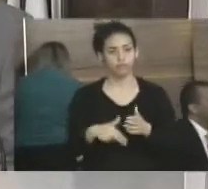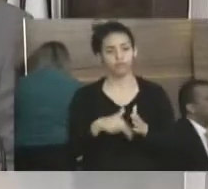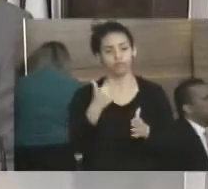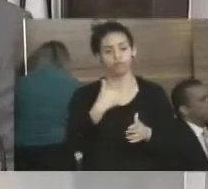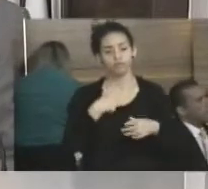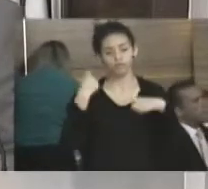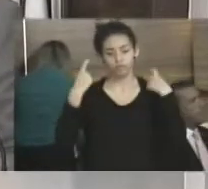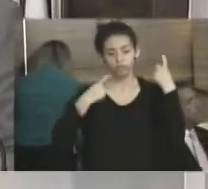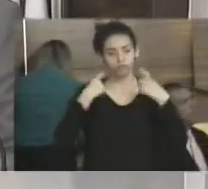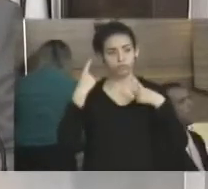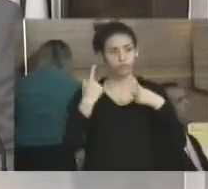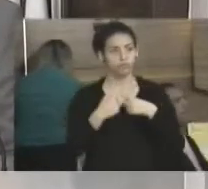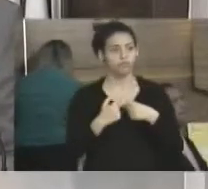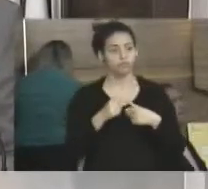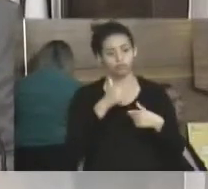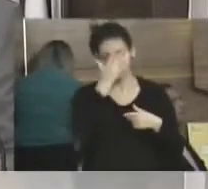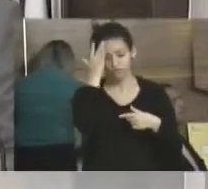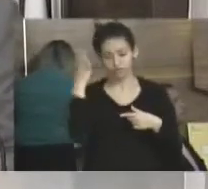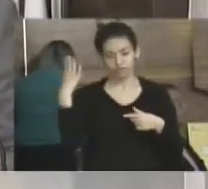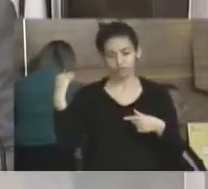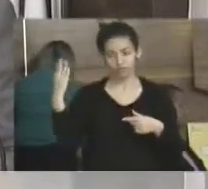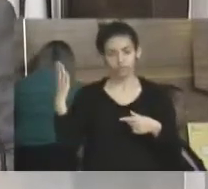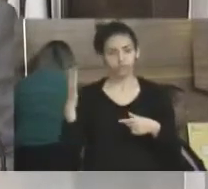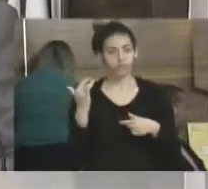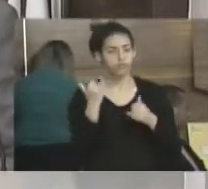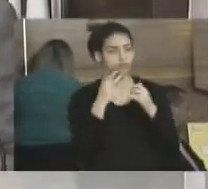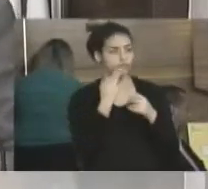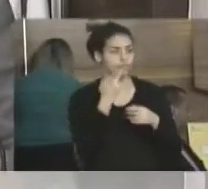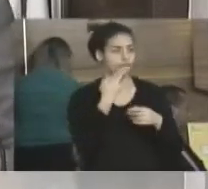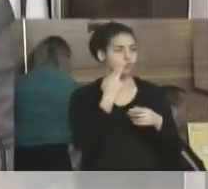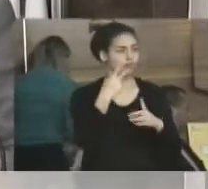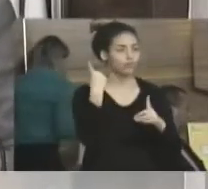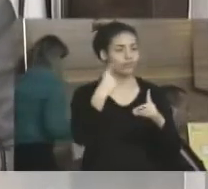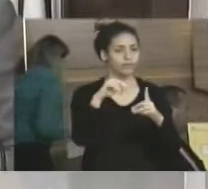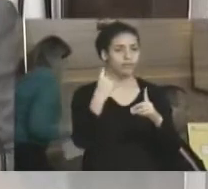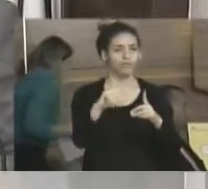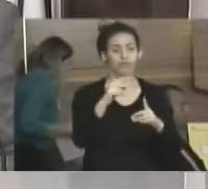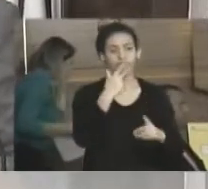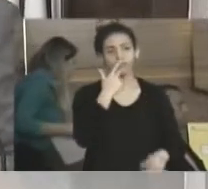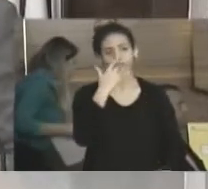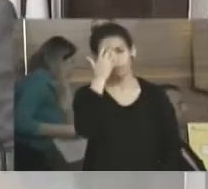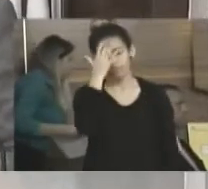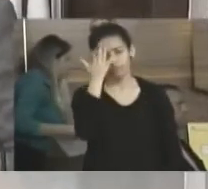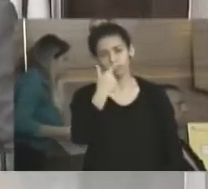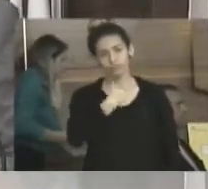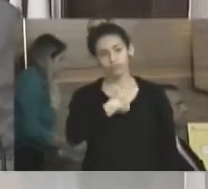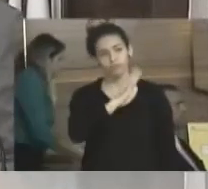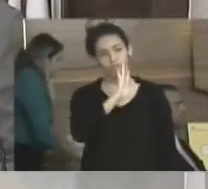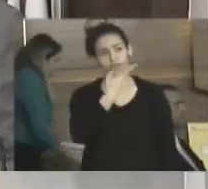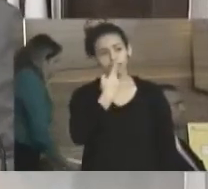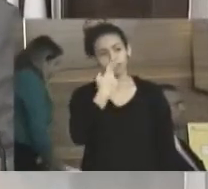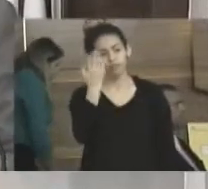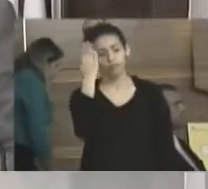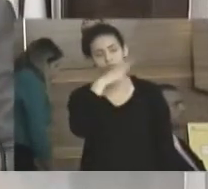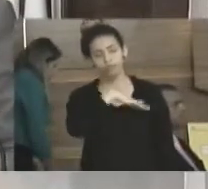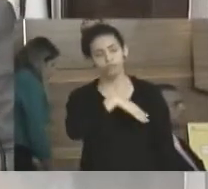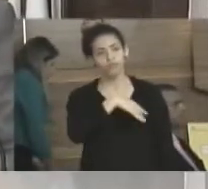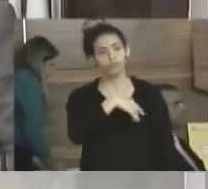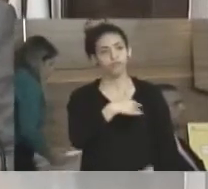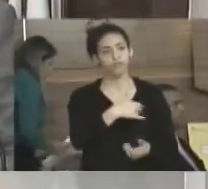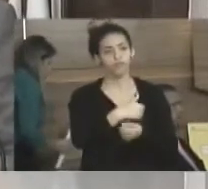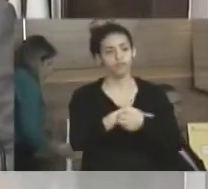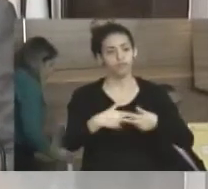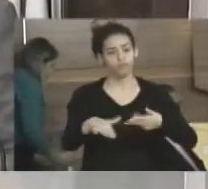muito preocupado. As pessoas falam muito em bater, bater é muito fácil. Eu já bati aqui diversas vezes, na Secretaria de Saúde, então,